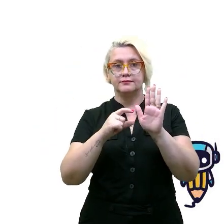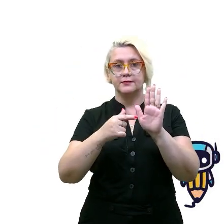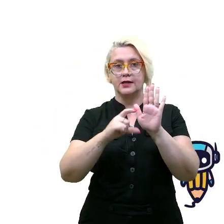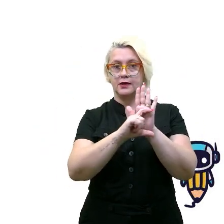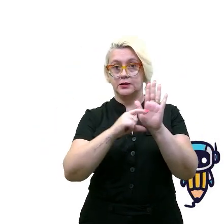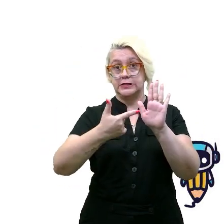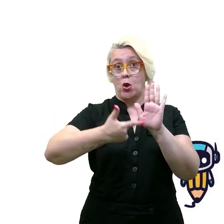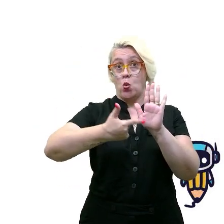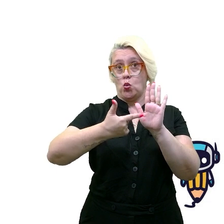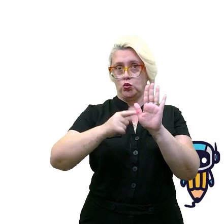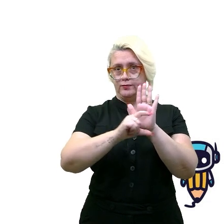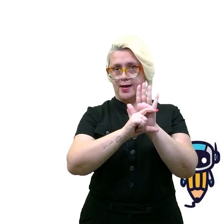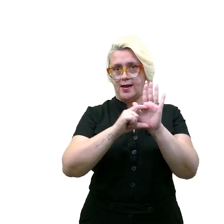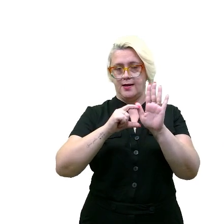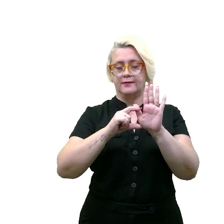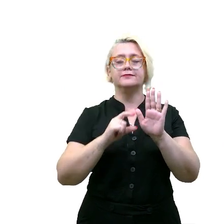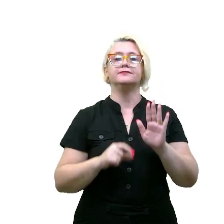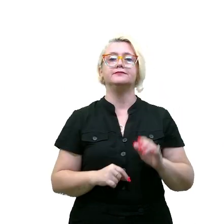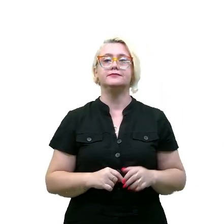parágrafo do texto.